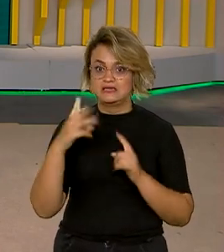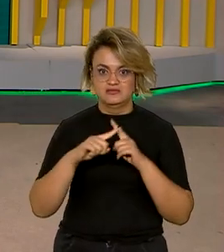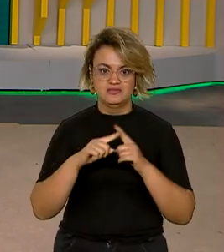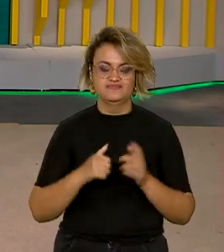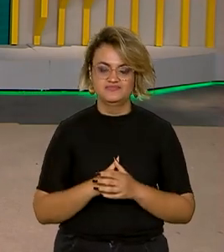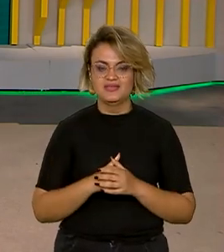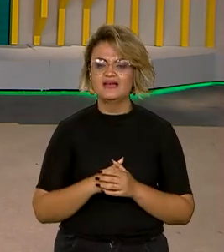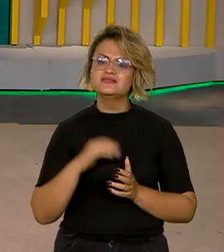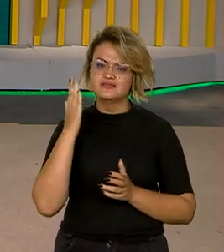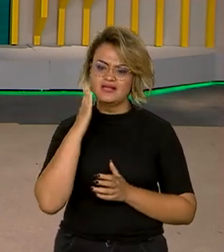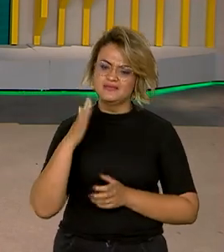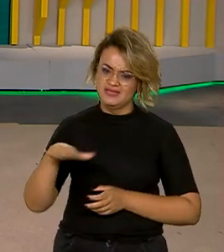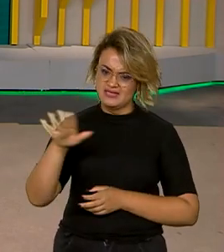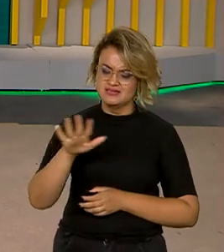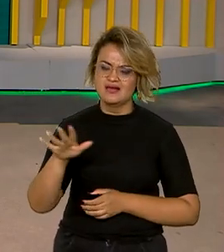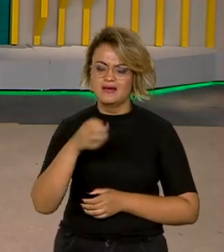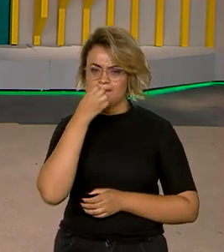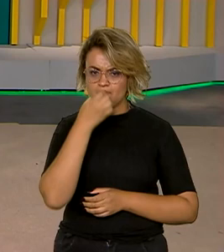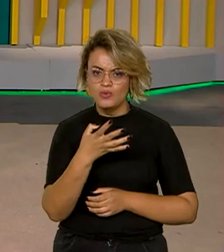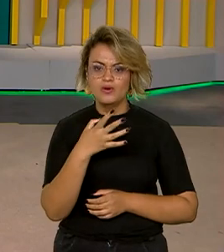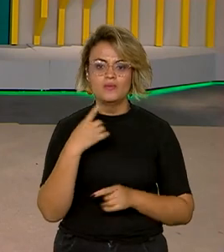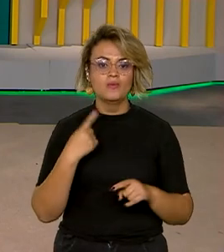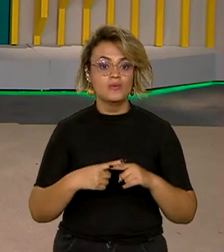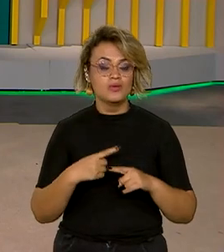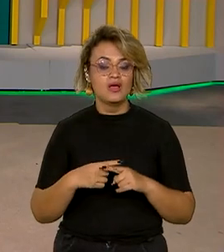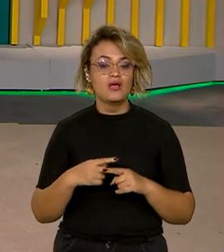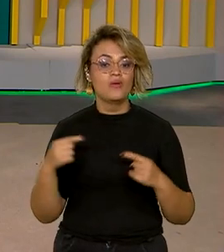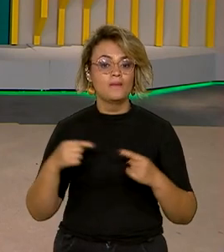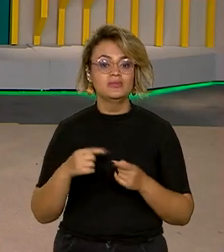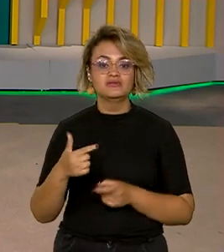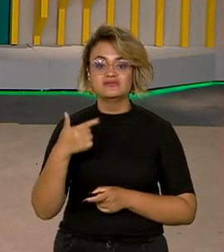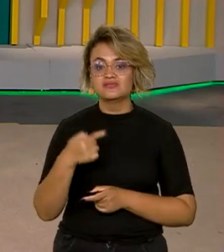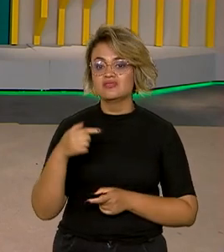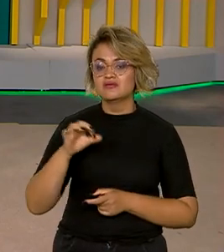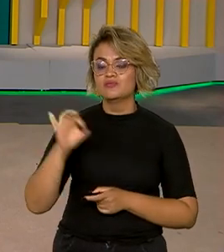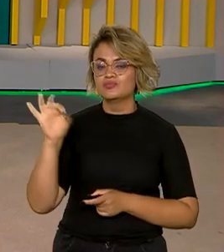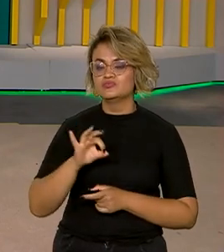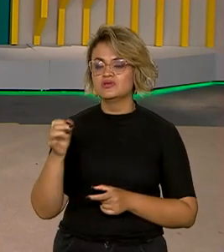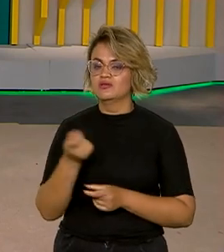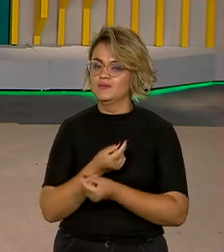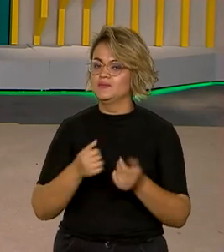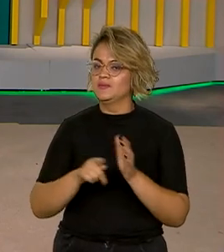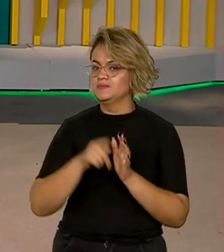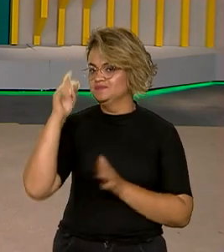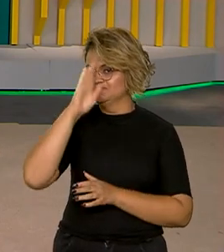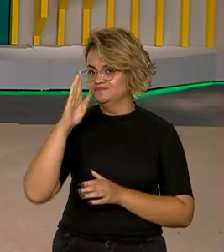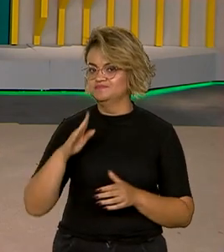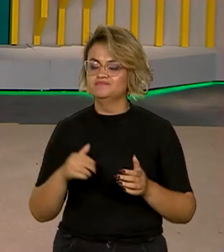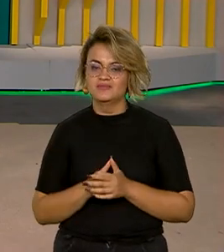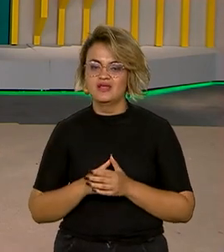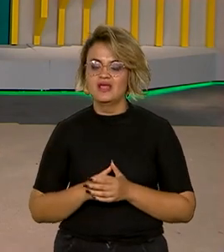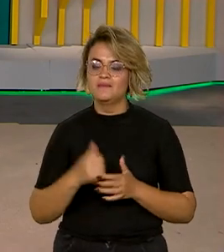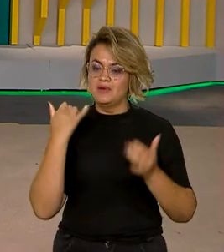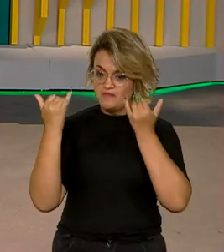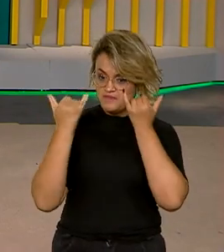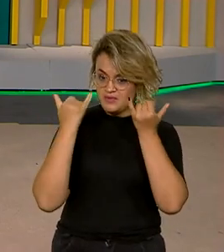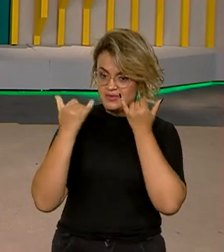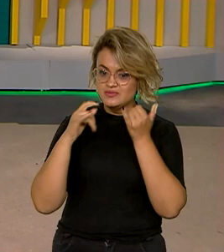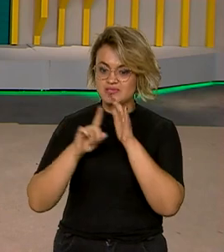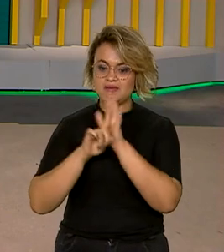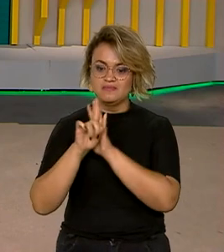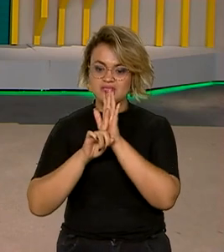Roberto, que esse setor é estratégico, já que representa 70% da economia brasileira. E para falar dessa